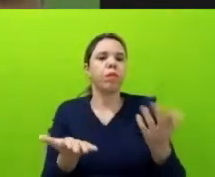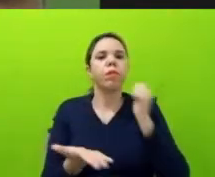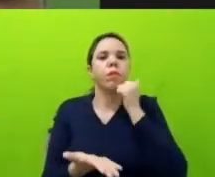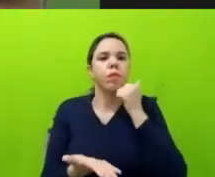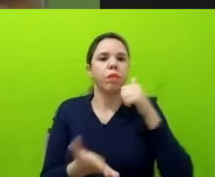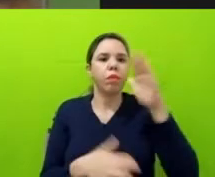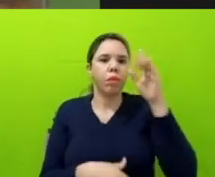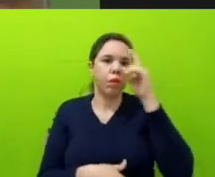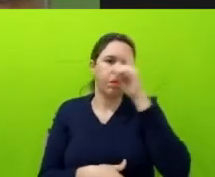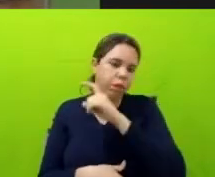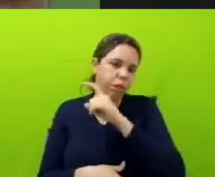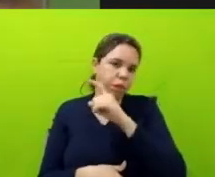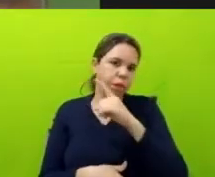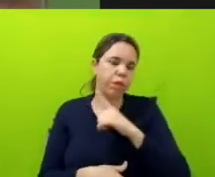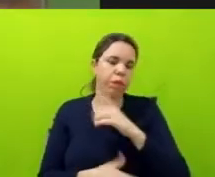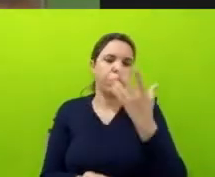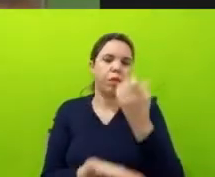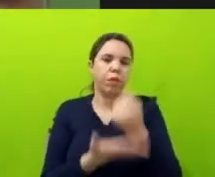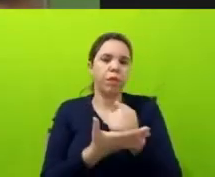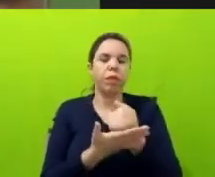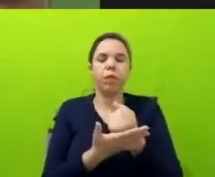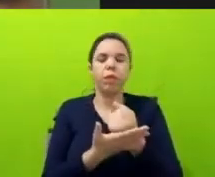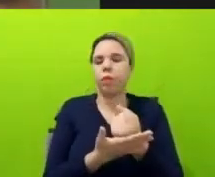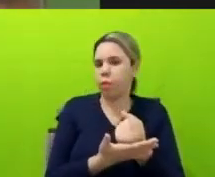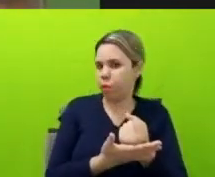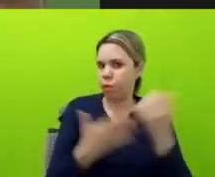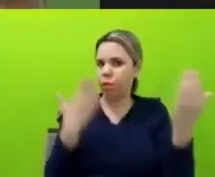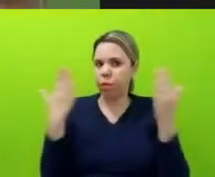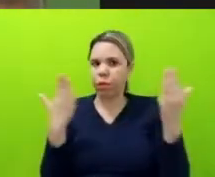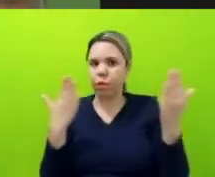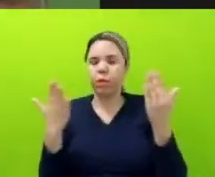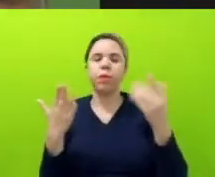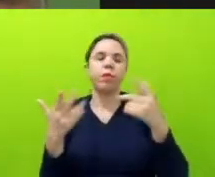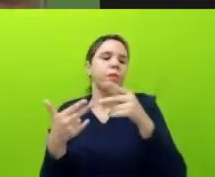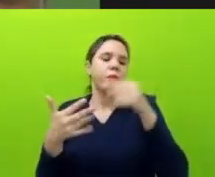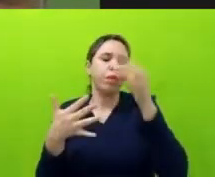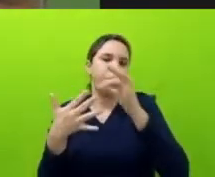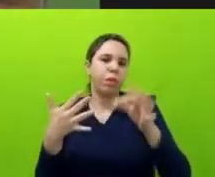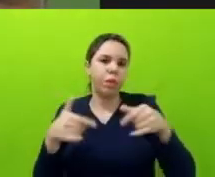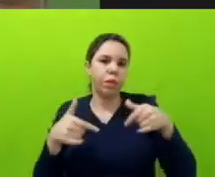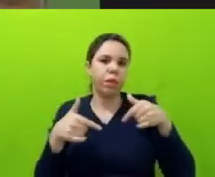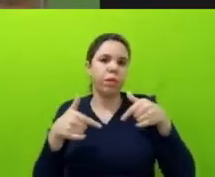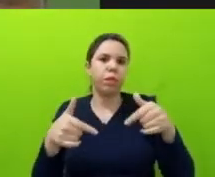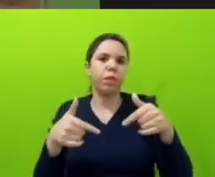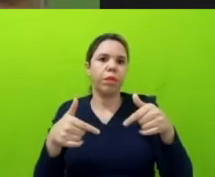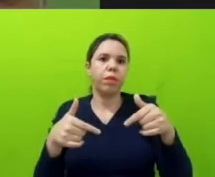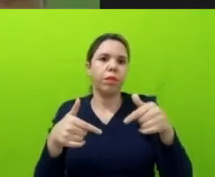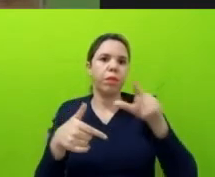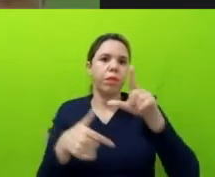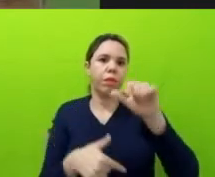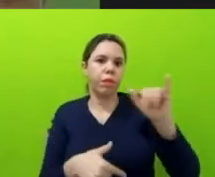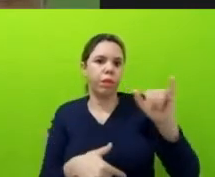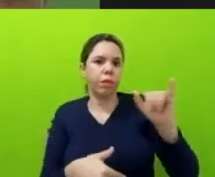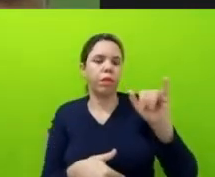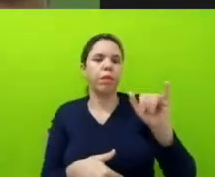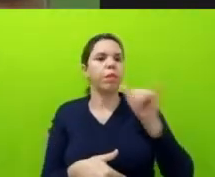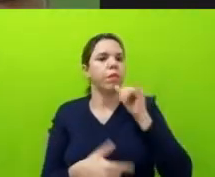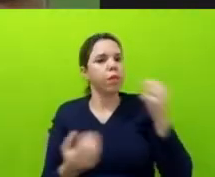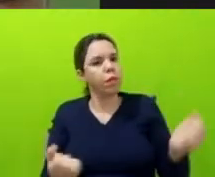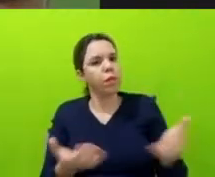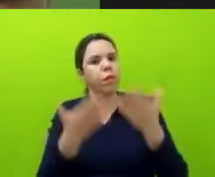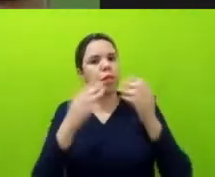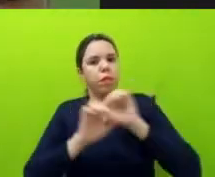e quais são as ferramentas, as medidas da LAI que contribuem para a transparência desses dados e desses documentos, né.